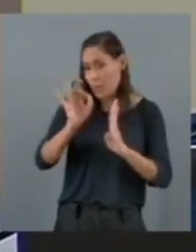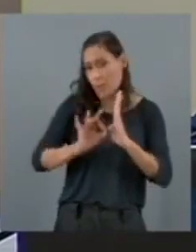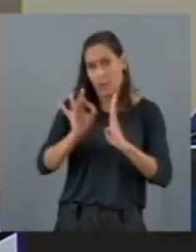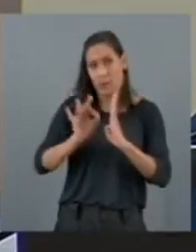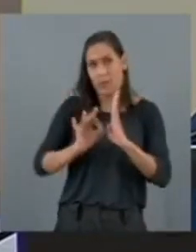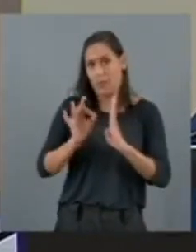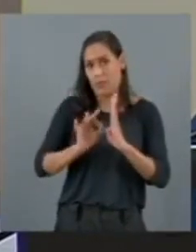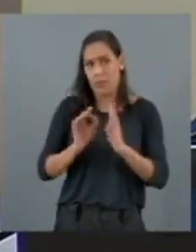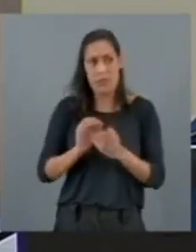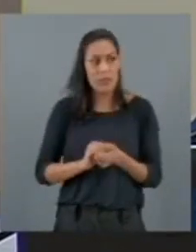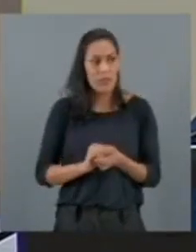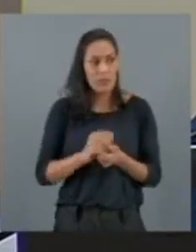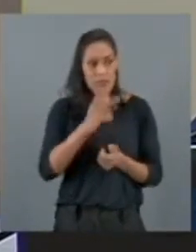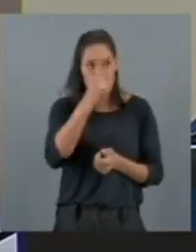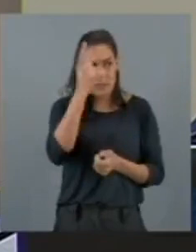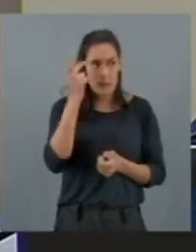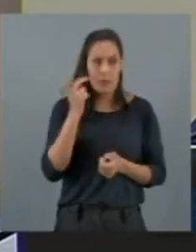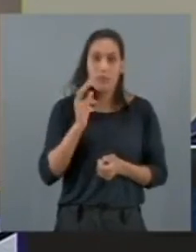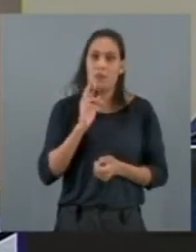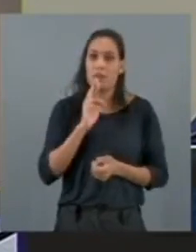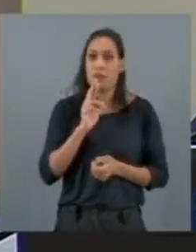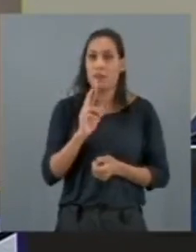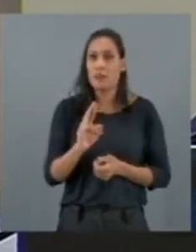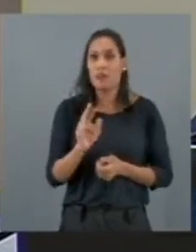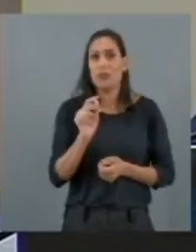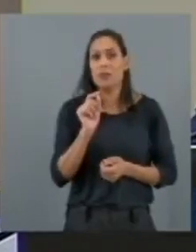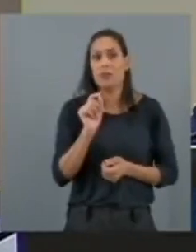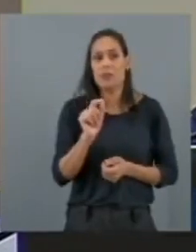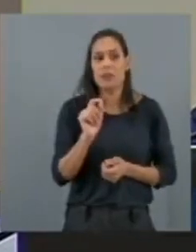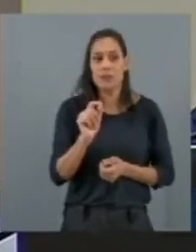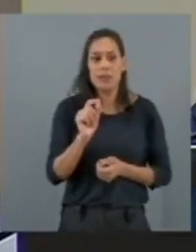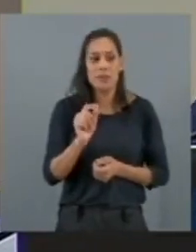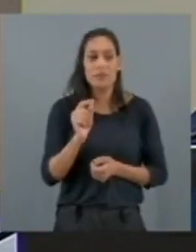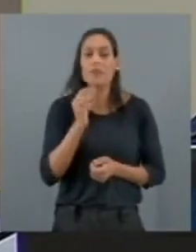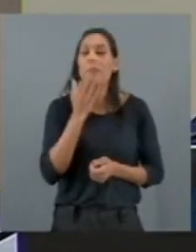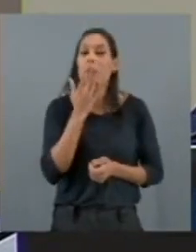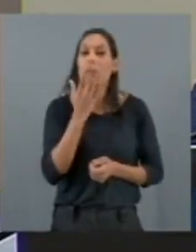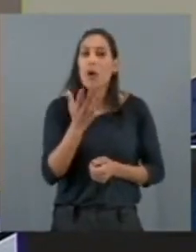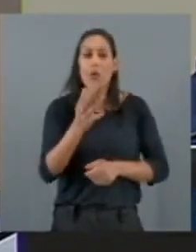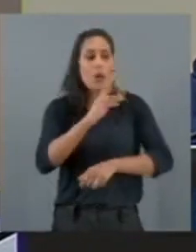o informante de pele clara responde que sua cor, raça, é preta.